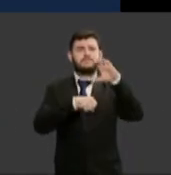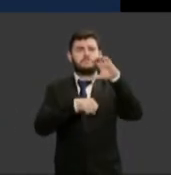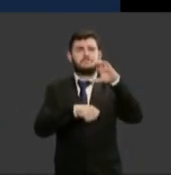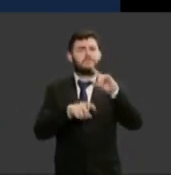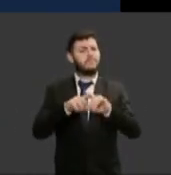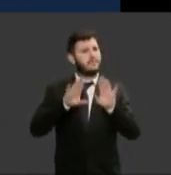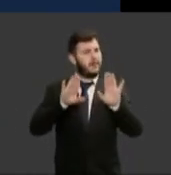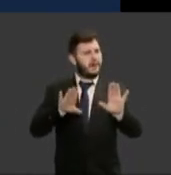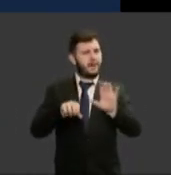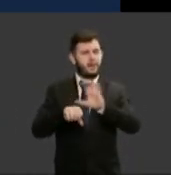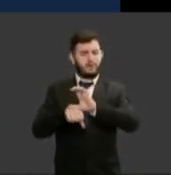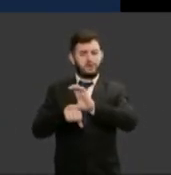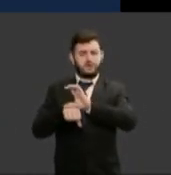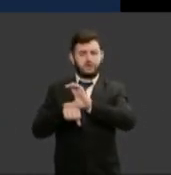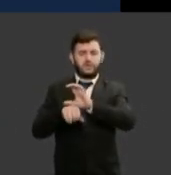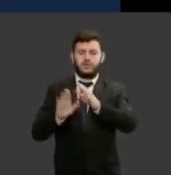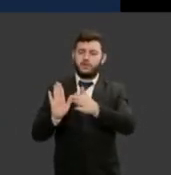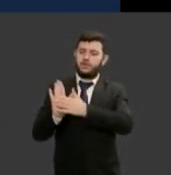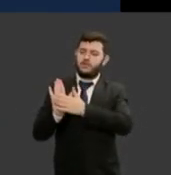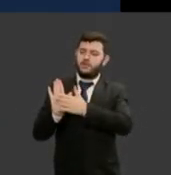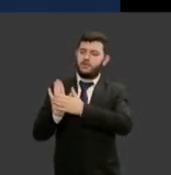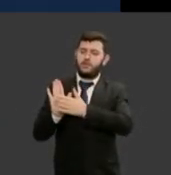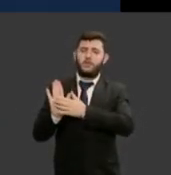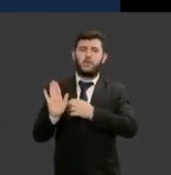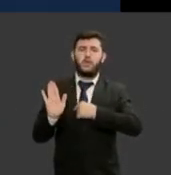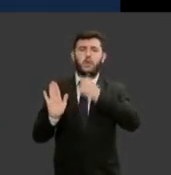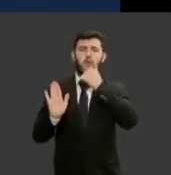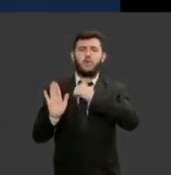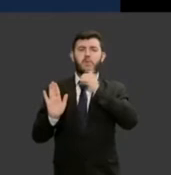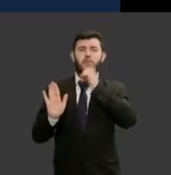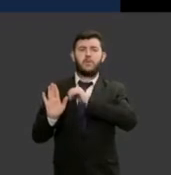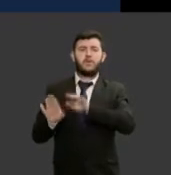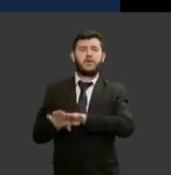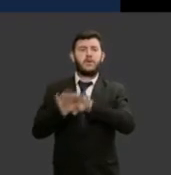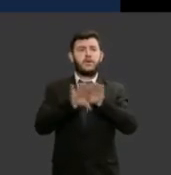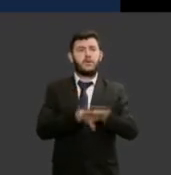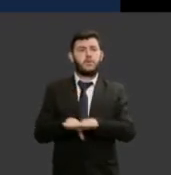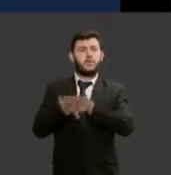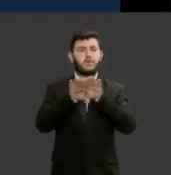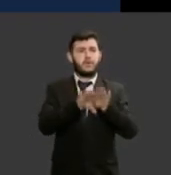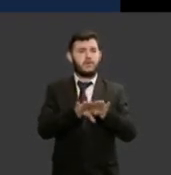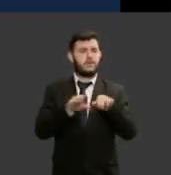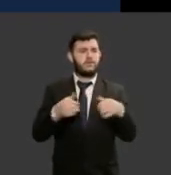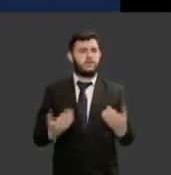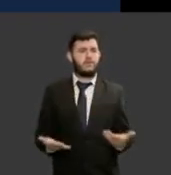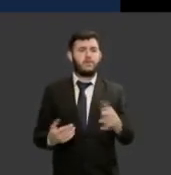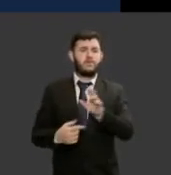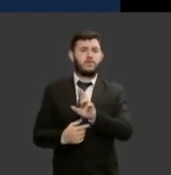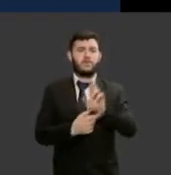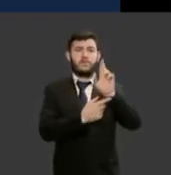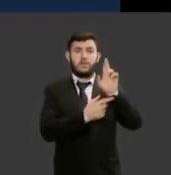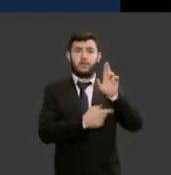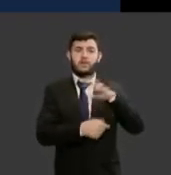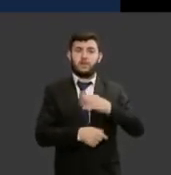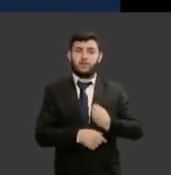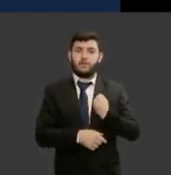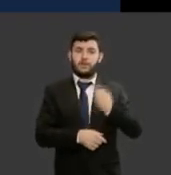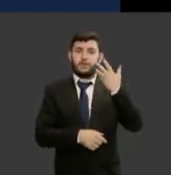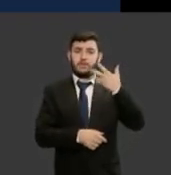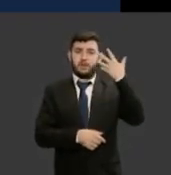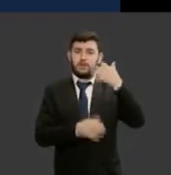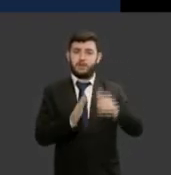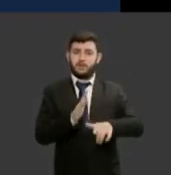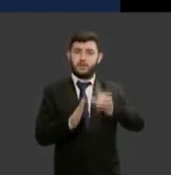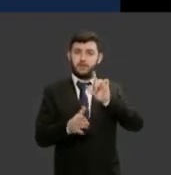sentido de igualdade entre homens e mulheres como muito bem tratado pelas autoridades que falaram anteriormente nós temos ainda